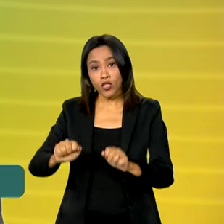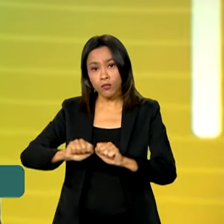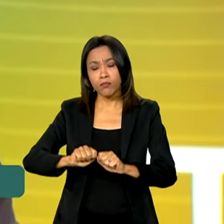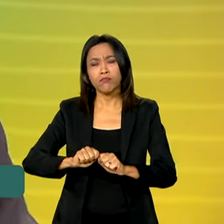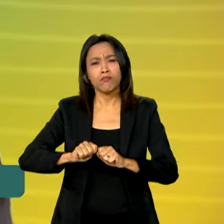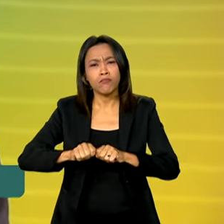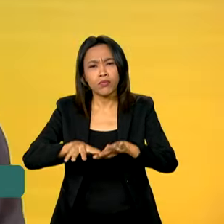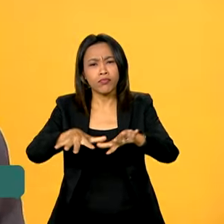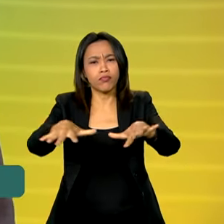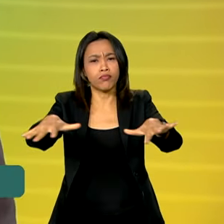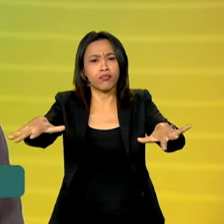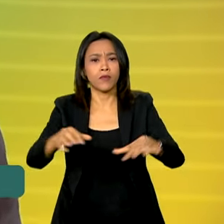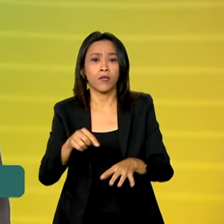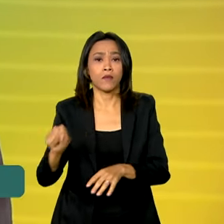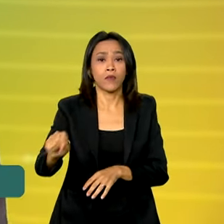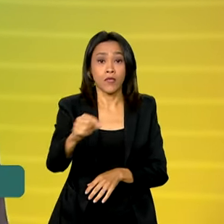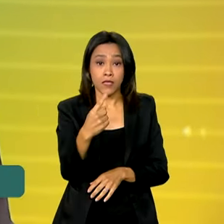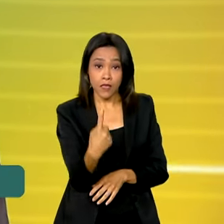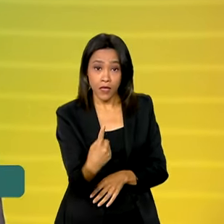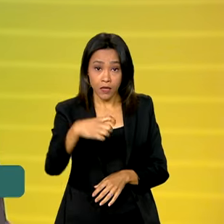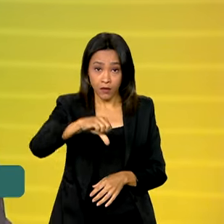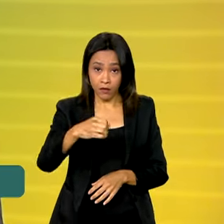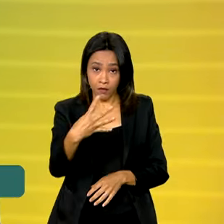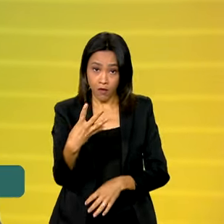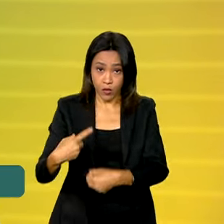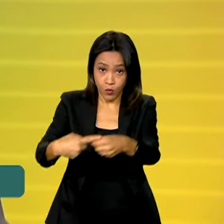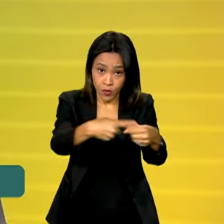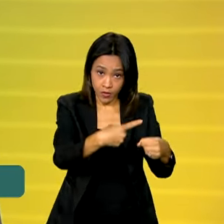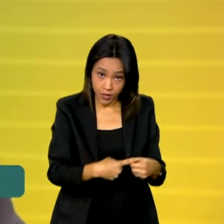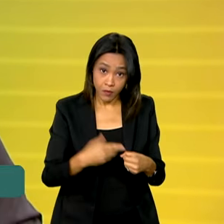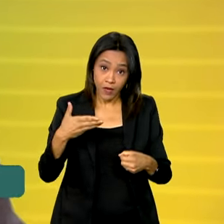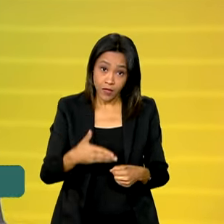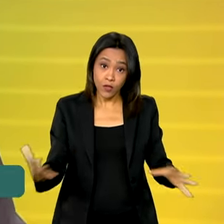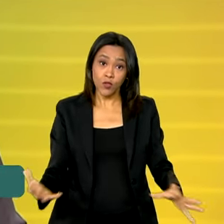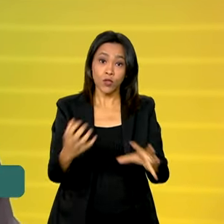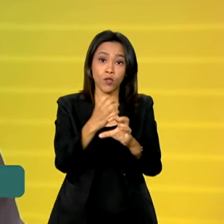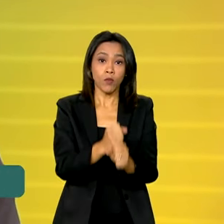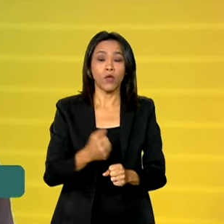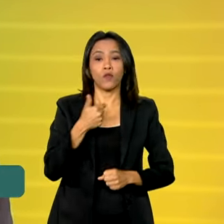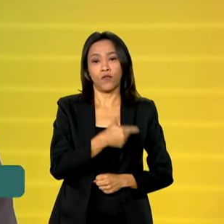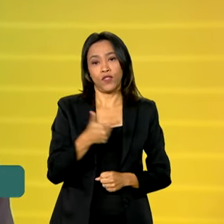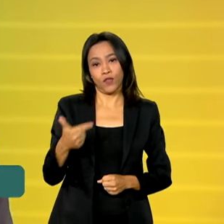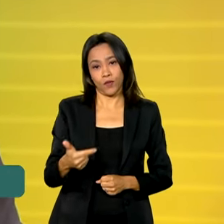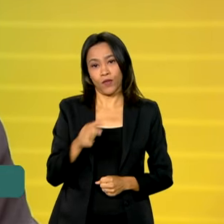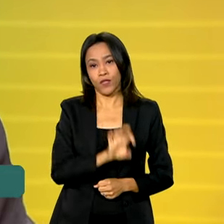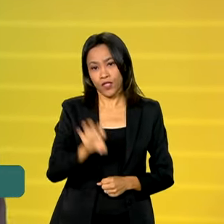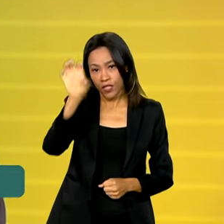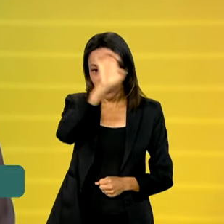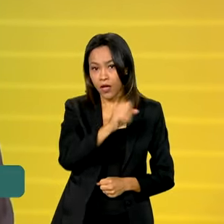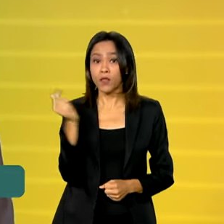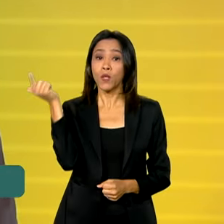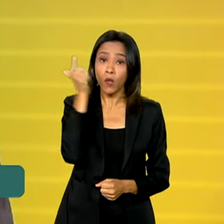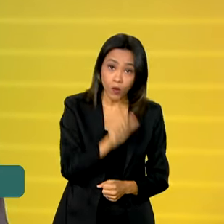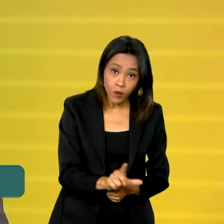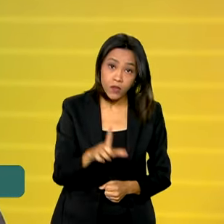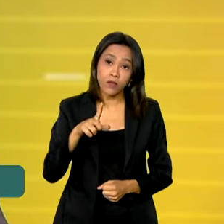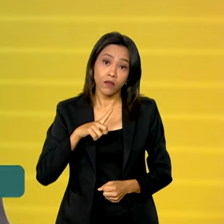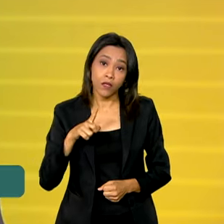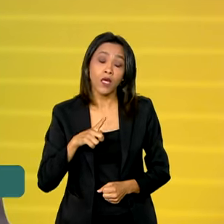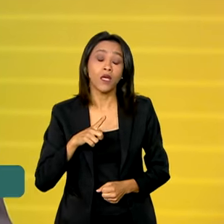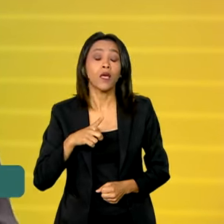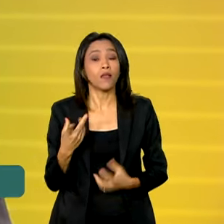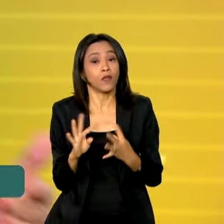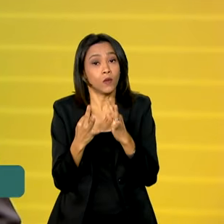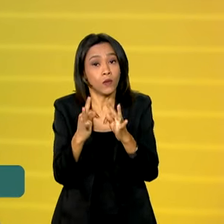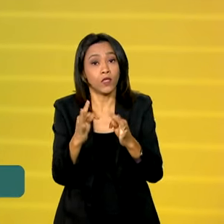municípios brasileiros. Com essa liberação, são 22 unidades da federação contempladas com a tecnologia. Incluindo